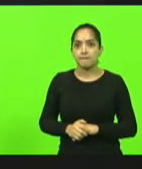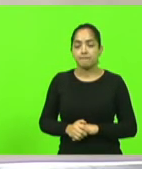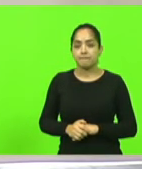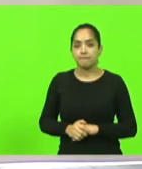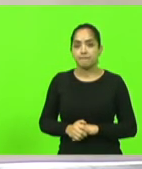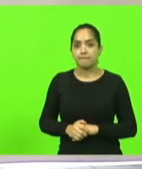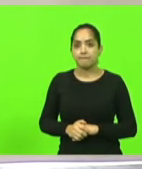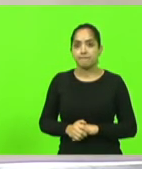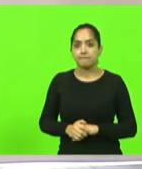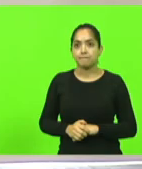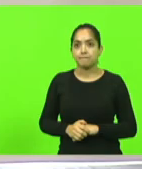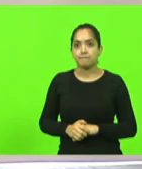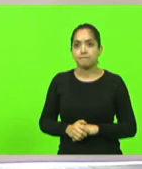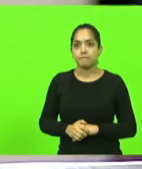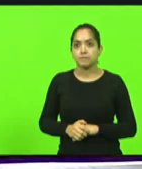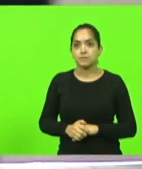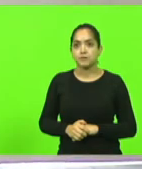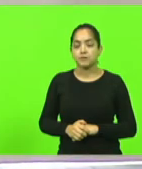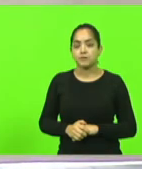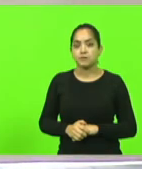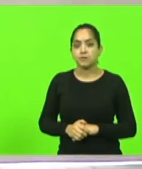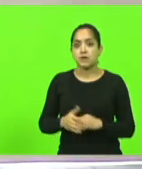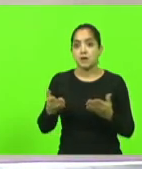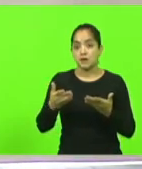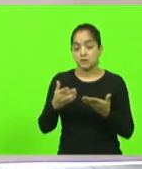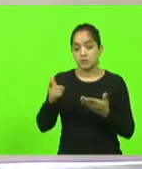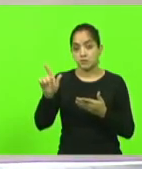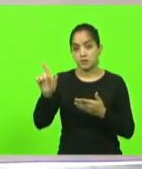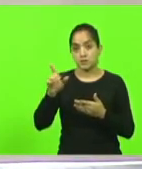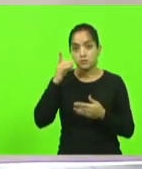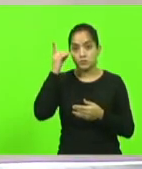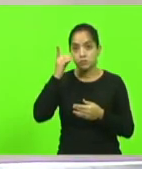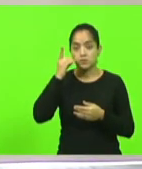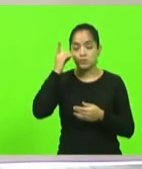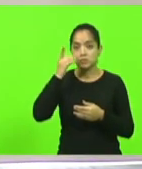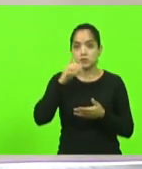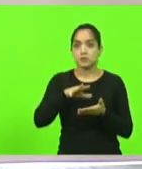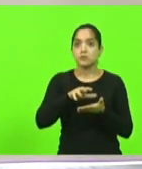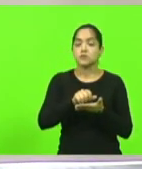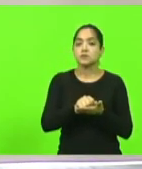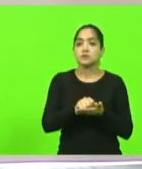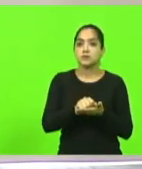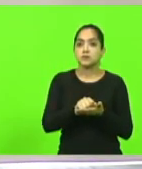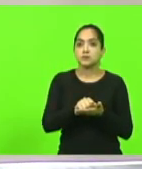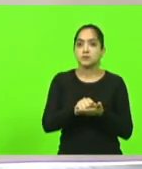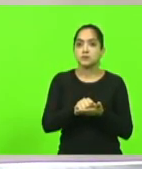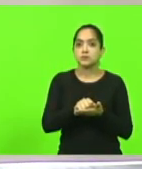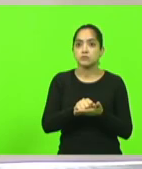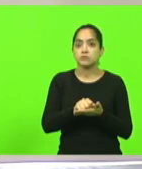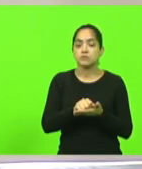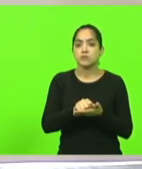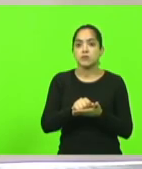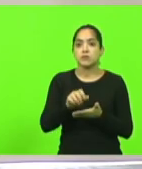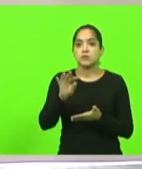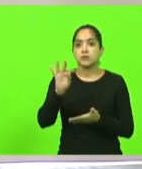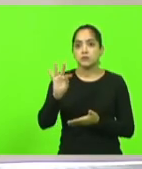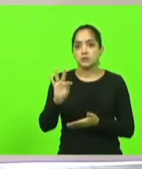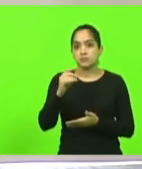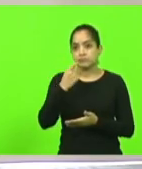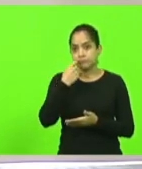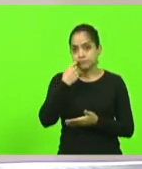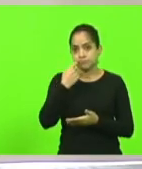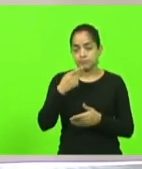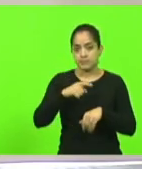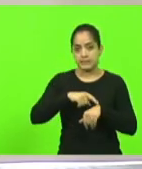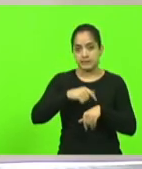deputado Sargento Lima. Próximo deputado inscrito, deputado Frigo. Vossa Excelência, terá